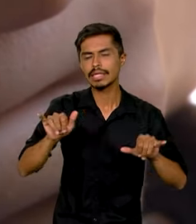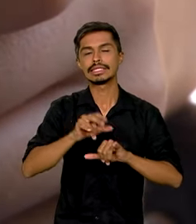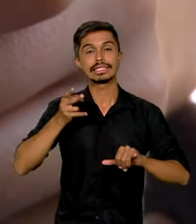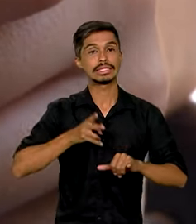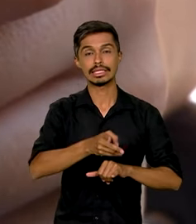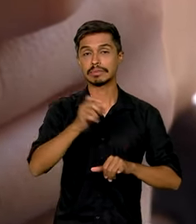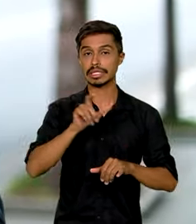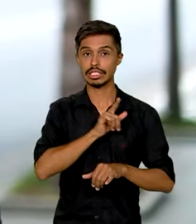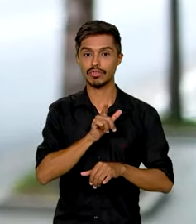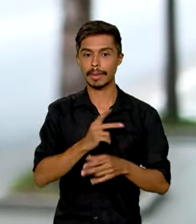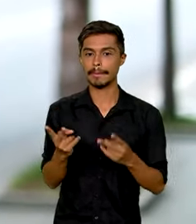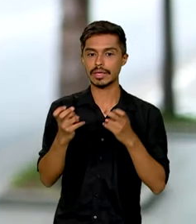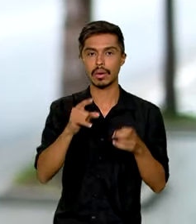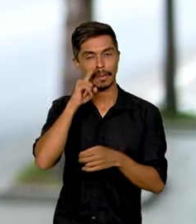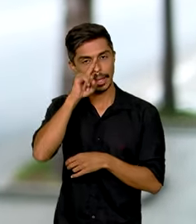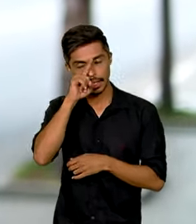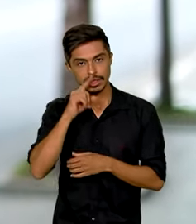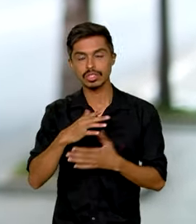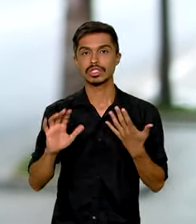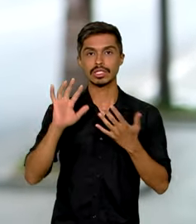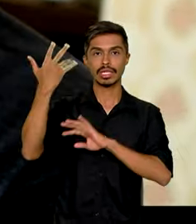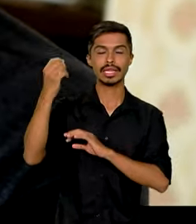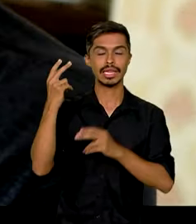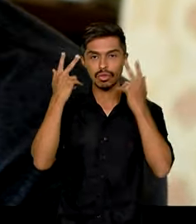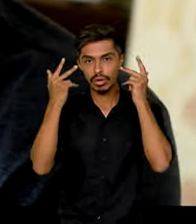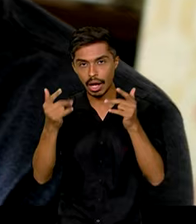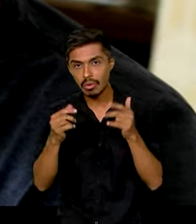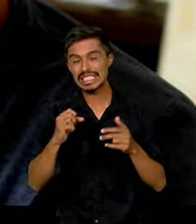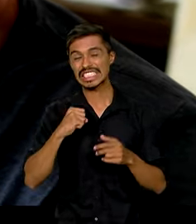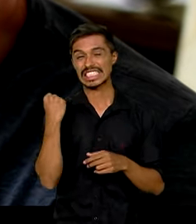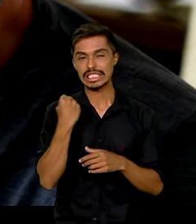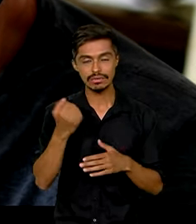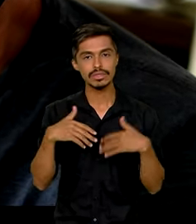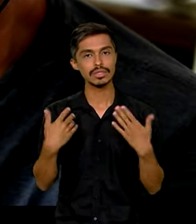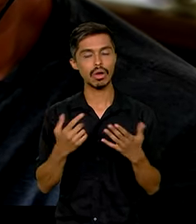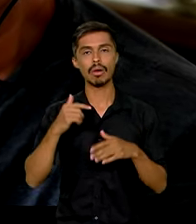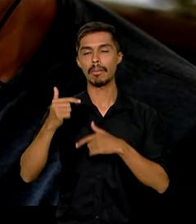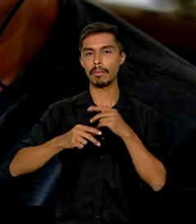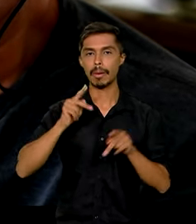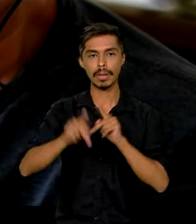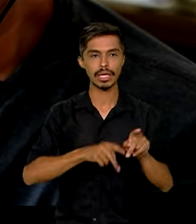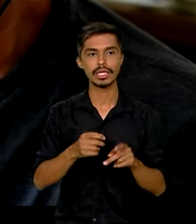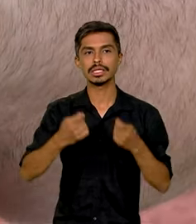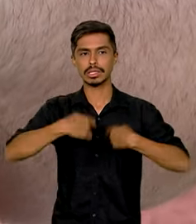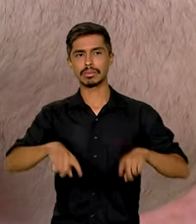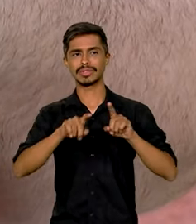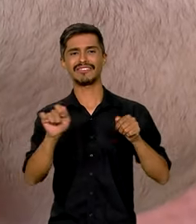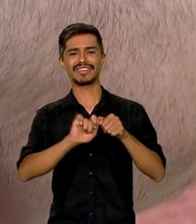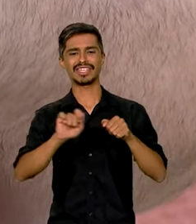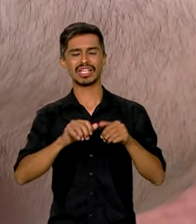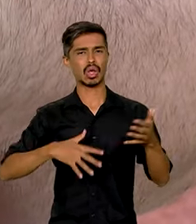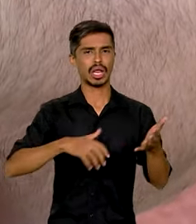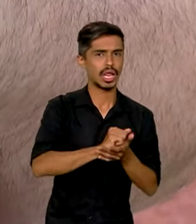vez que for previsto um risco de desastre natural muito crítico. A população não vai precisar fazer